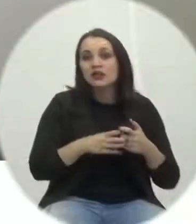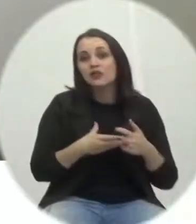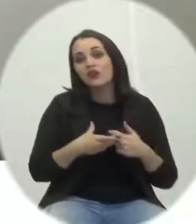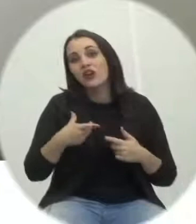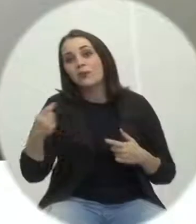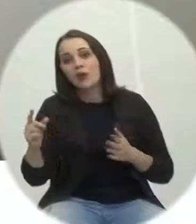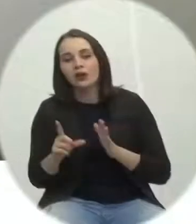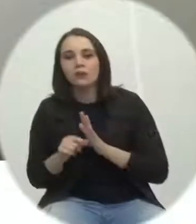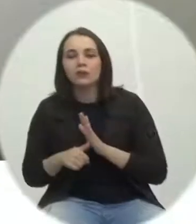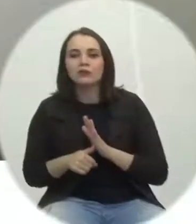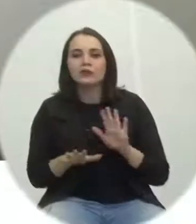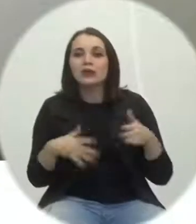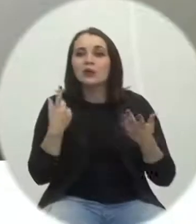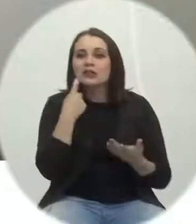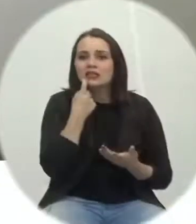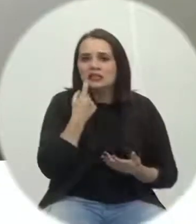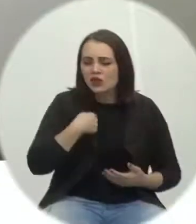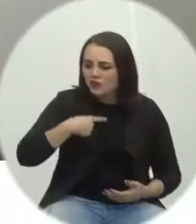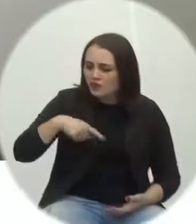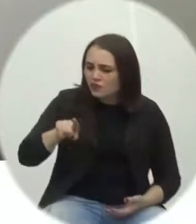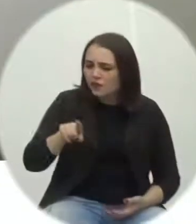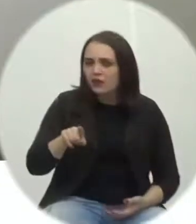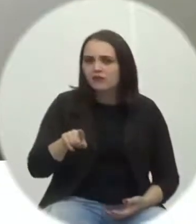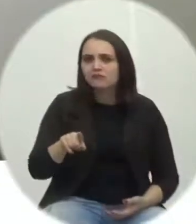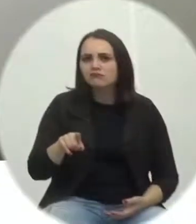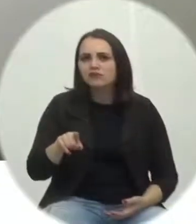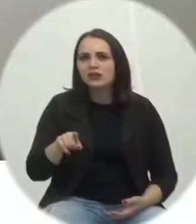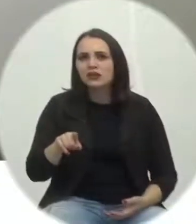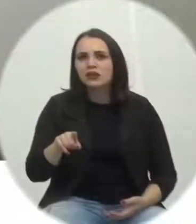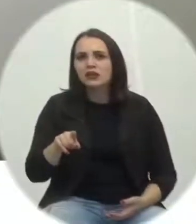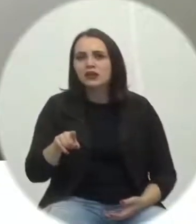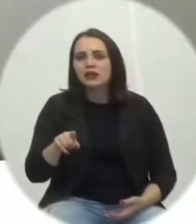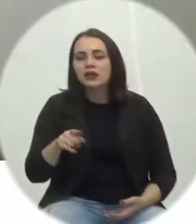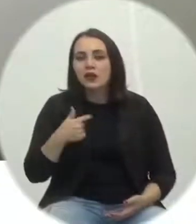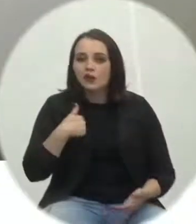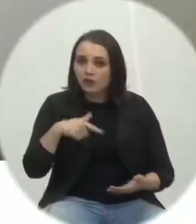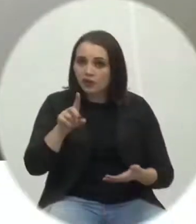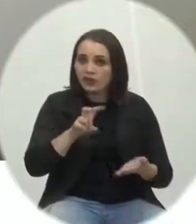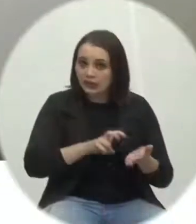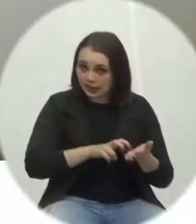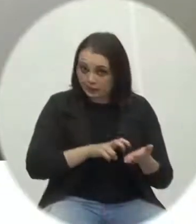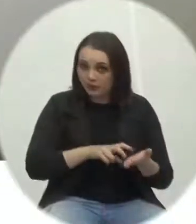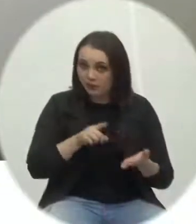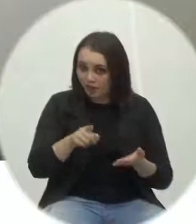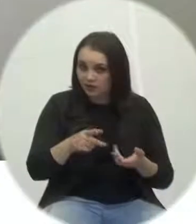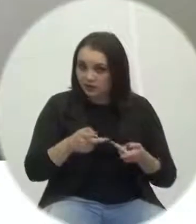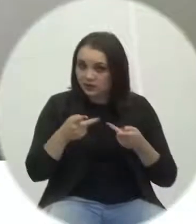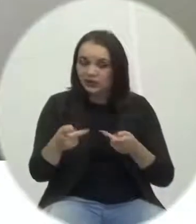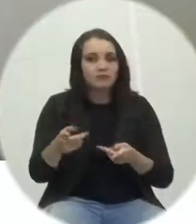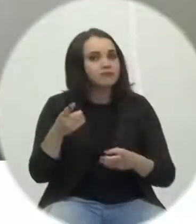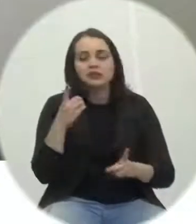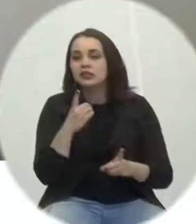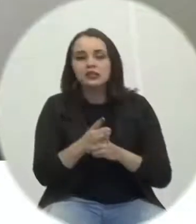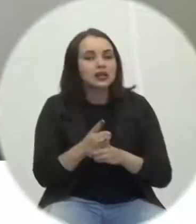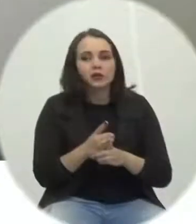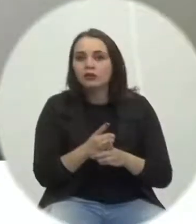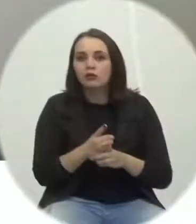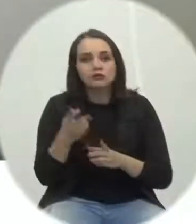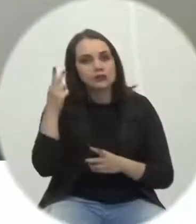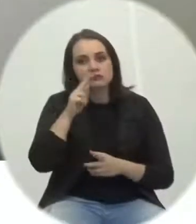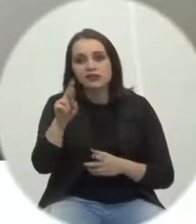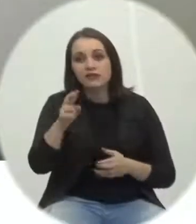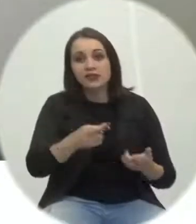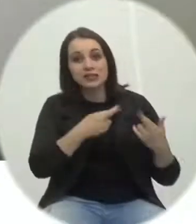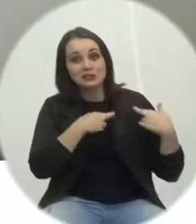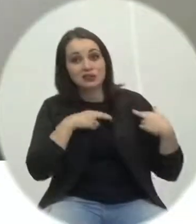sexta-feira eu estive lá, eu não encontrei, eu estive na parte da manhã e não encontrei o gerente daquela unidade, ele